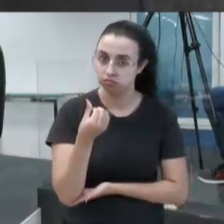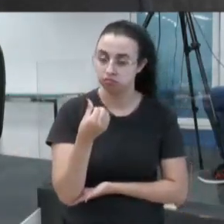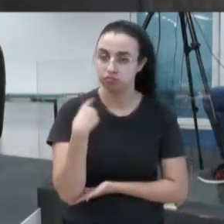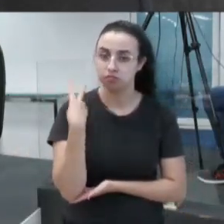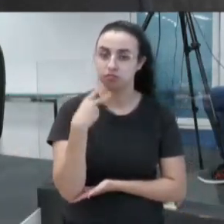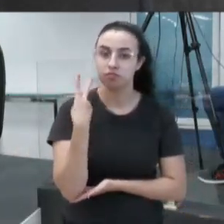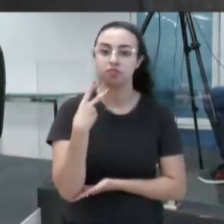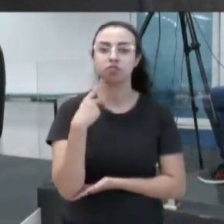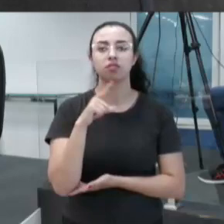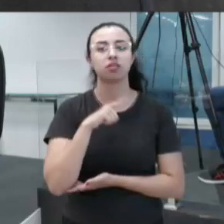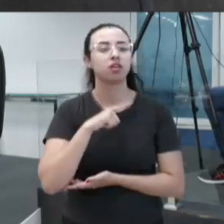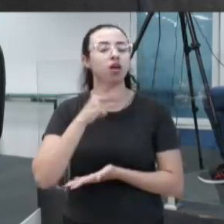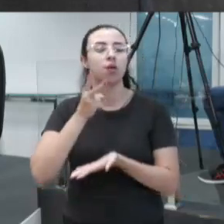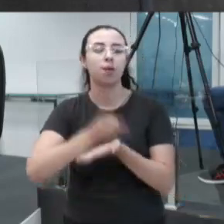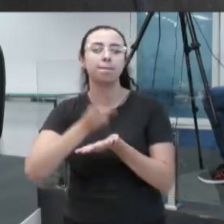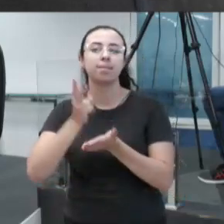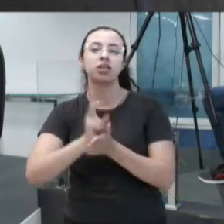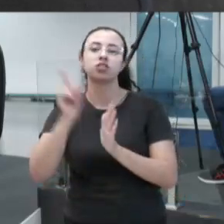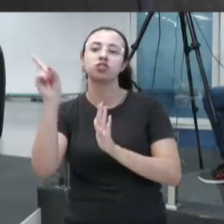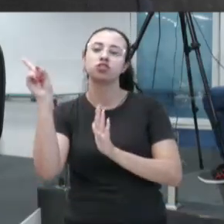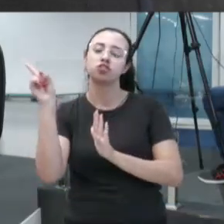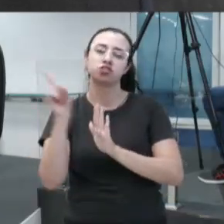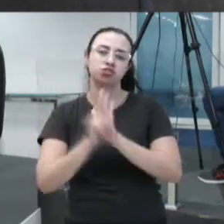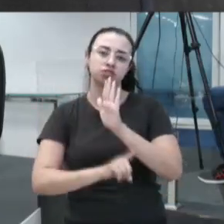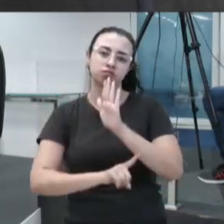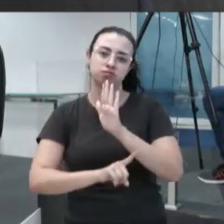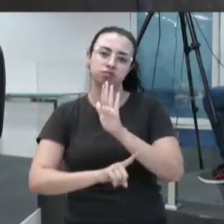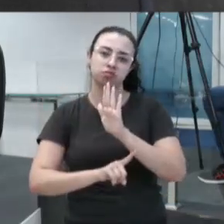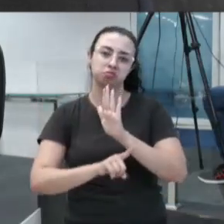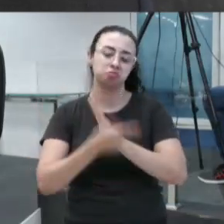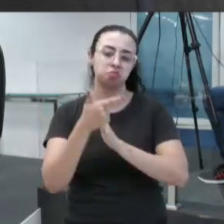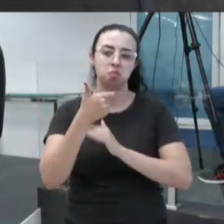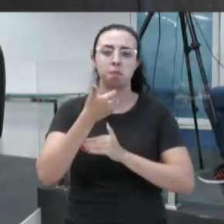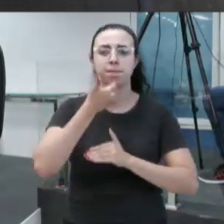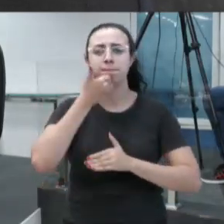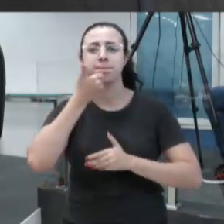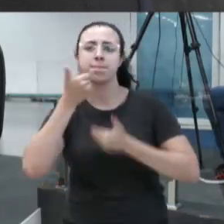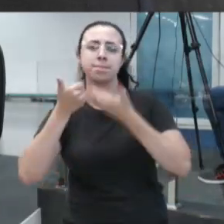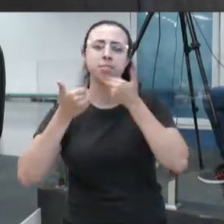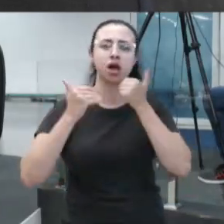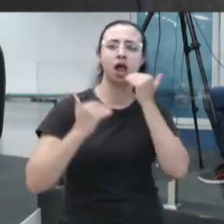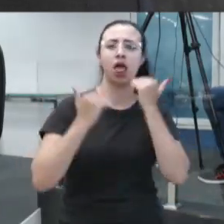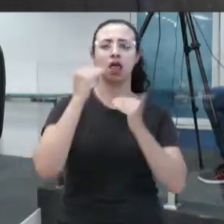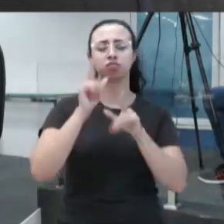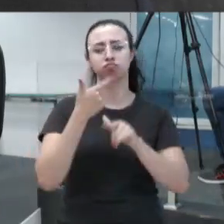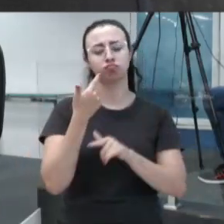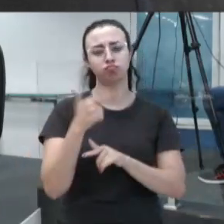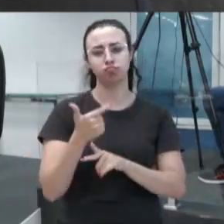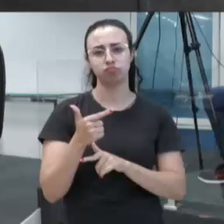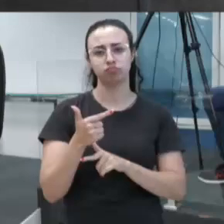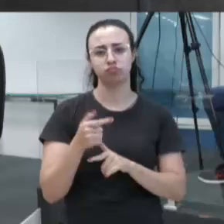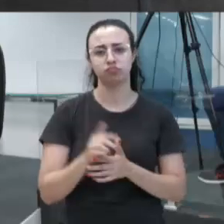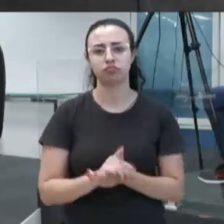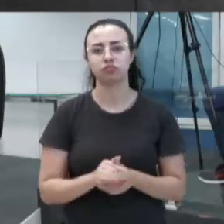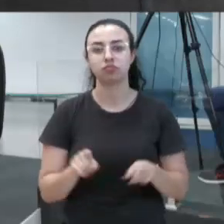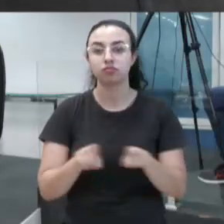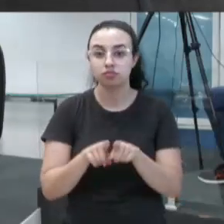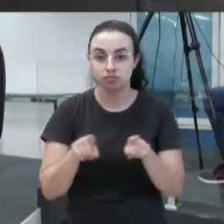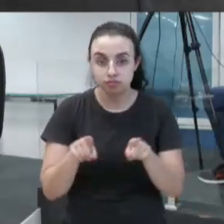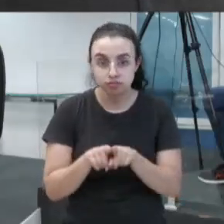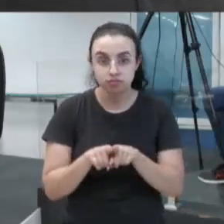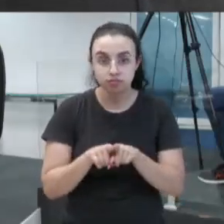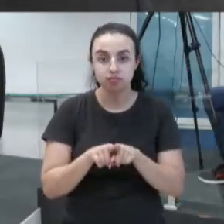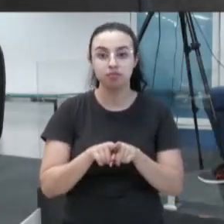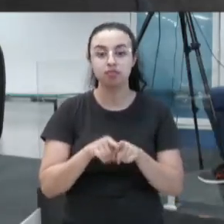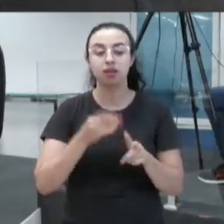que tem os mesmos deveres e direito de voto. Ninguém é melhor do que ninguém perante a justiça. E muito menos, muito menos,